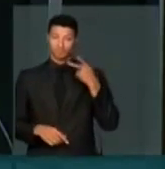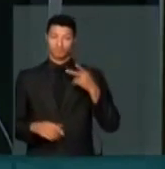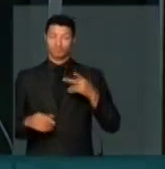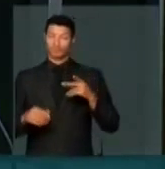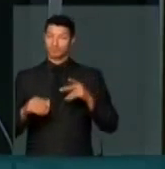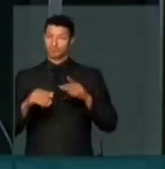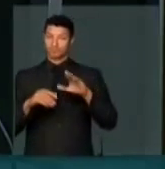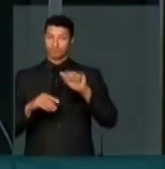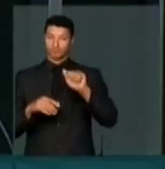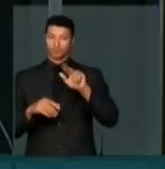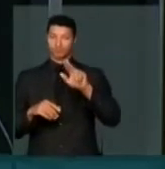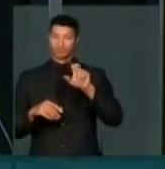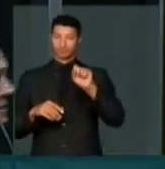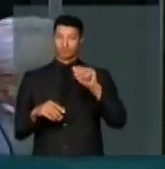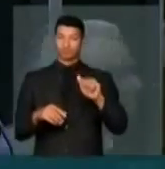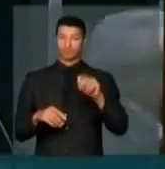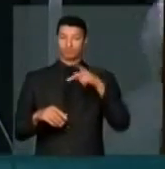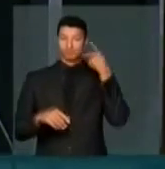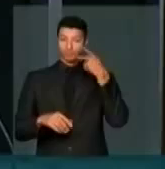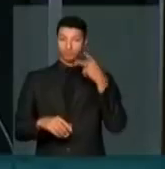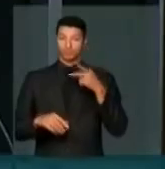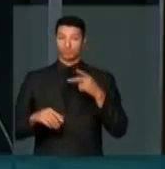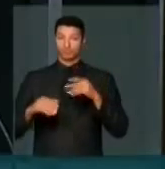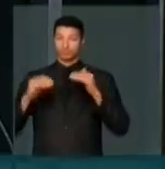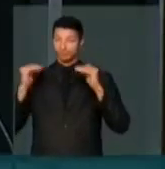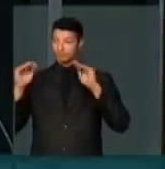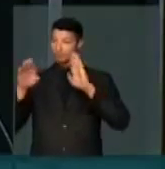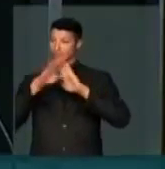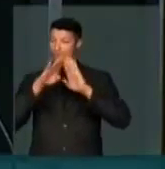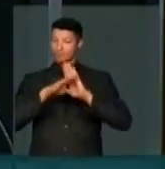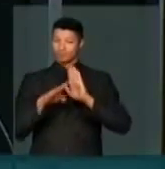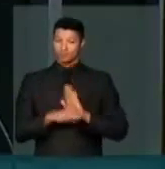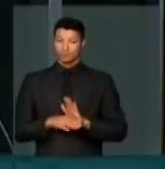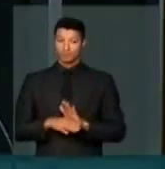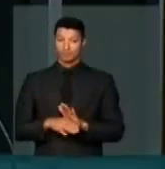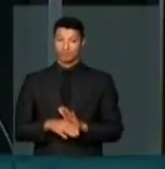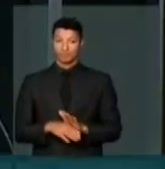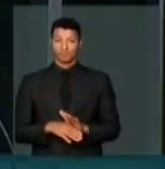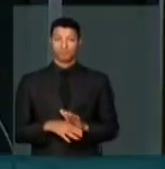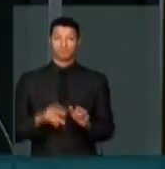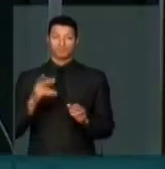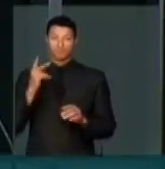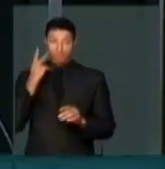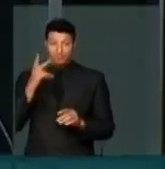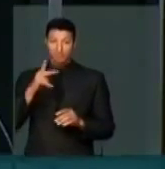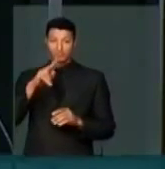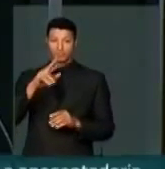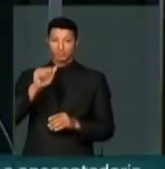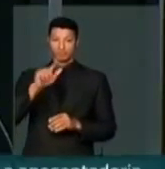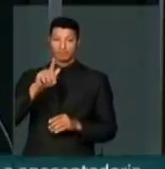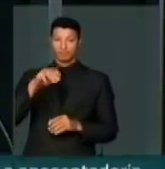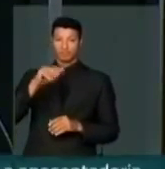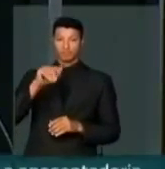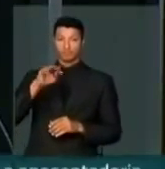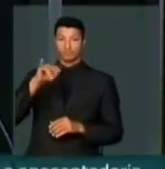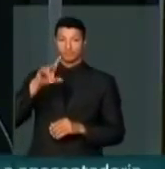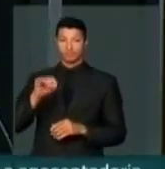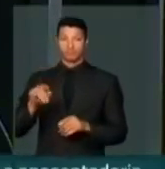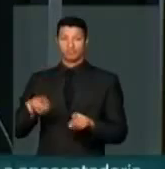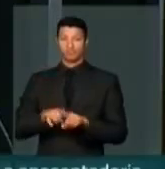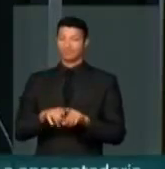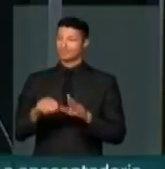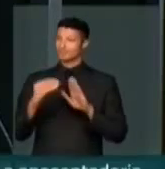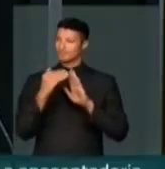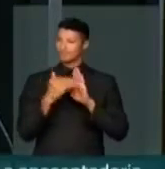causas e não de cargos, um partido programático mais do que pragmático, um partido